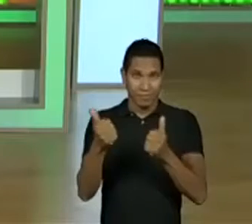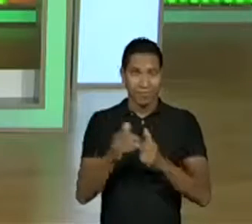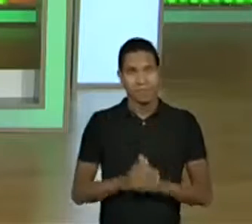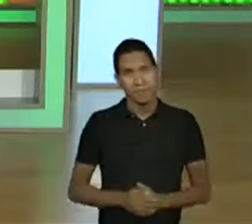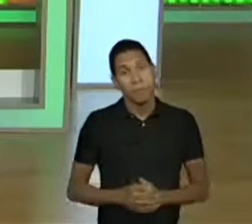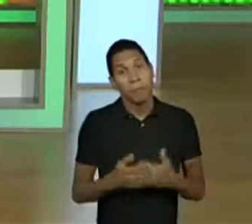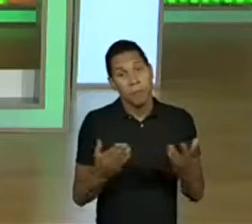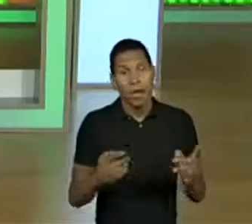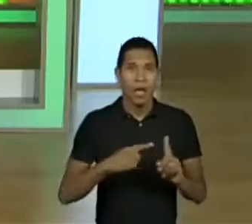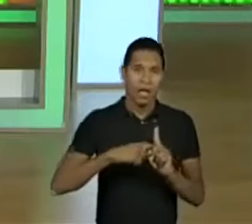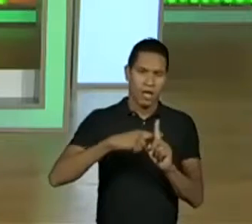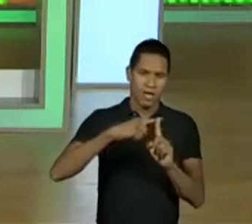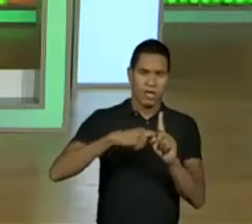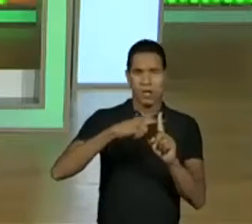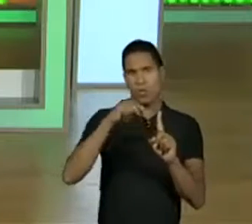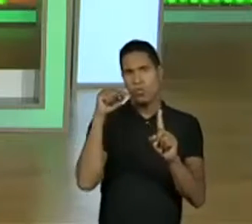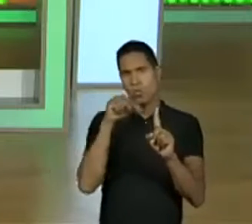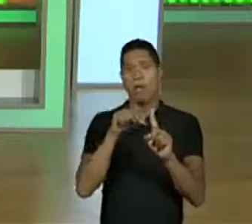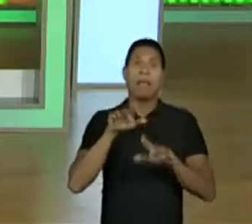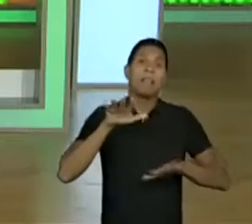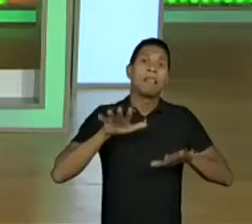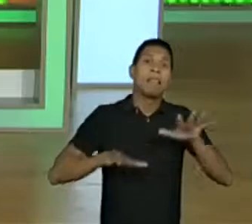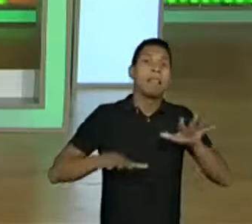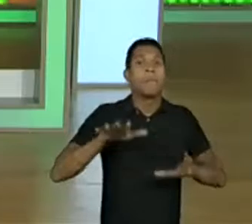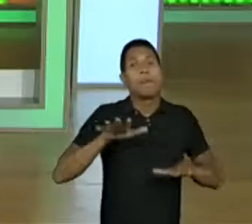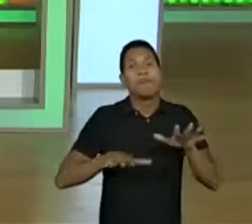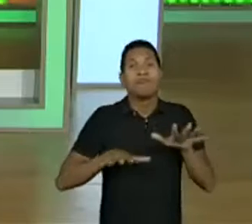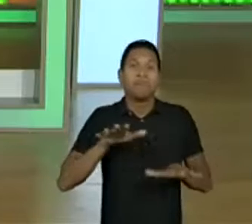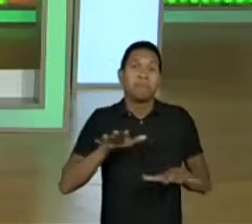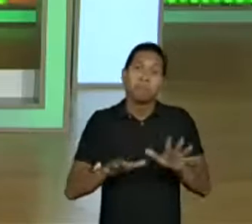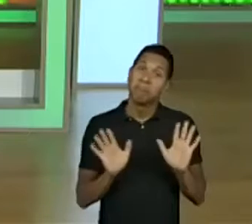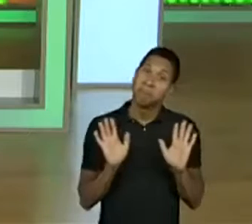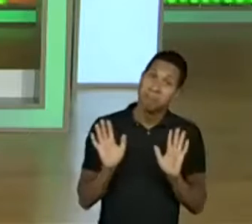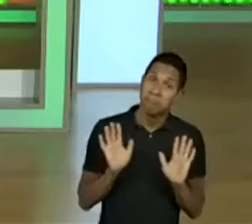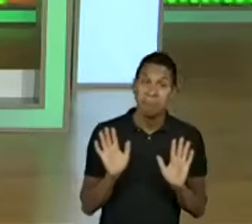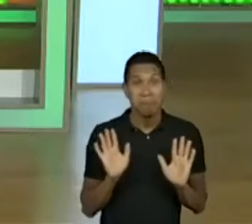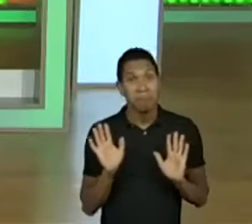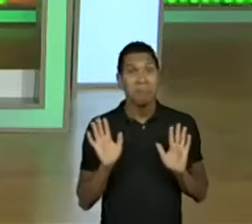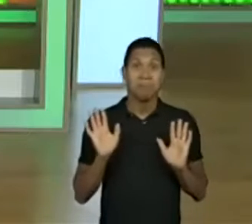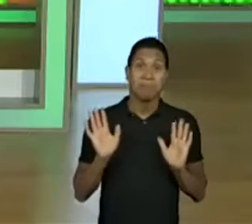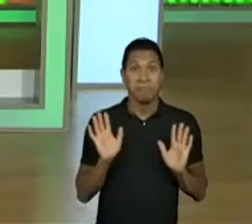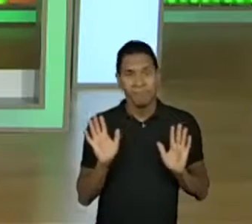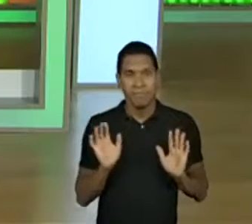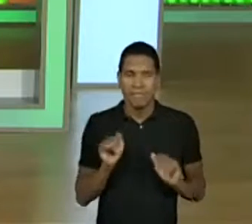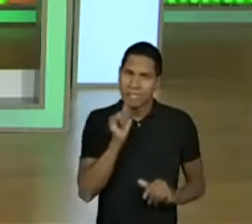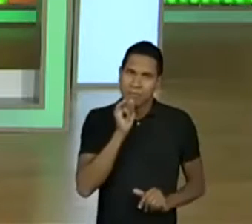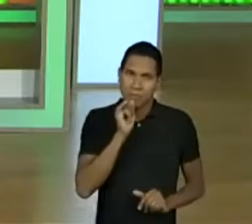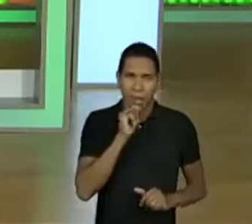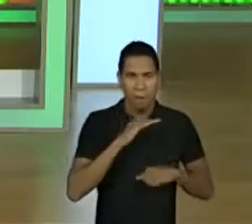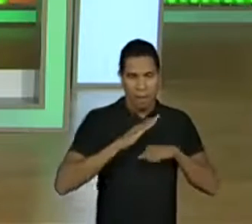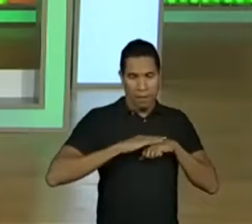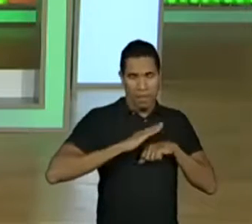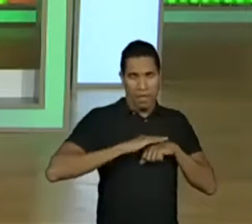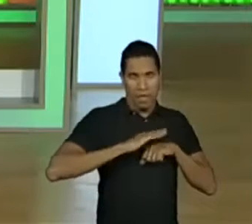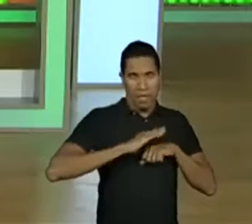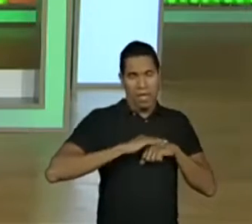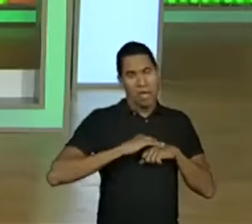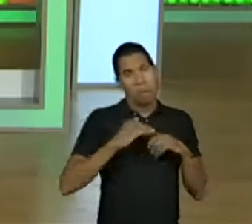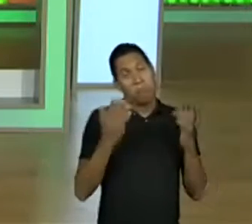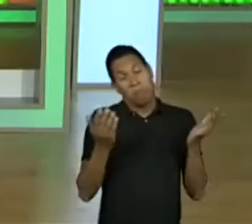impressão da temperatura é relativa de fato. Às vezes, para mim, a temperatura,